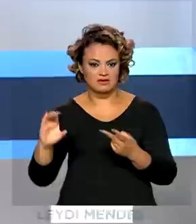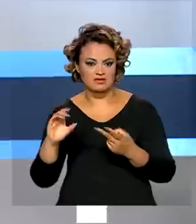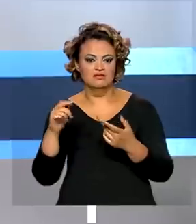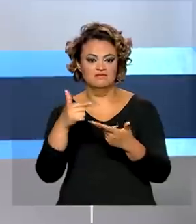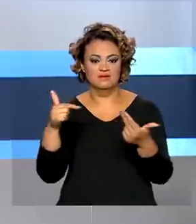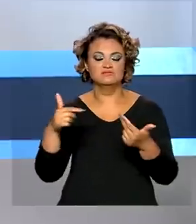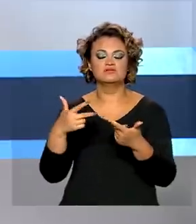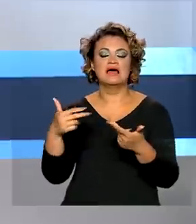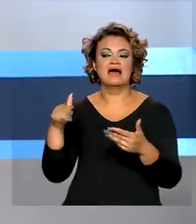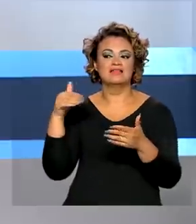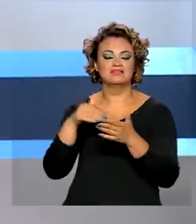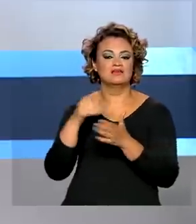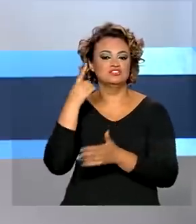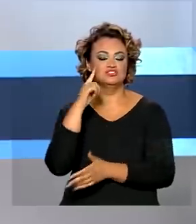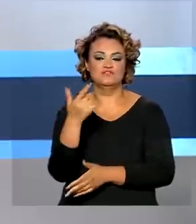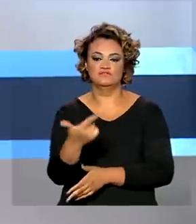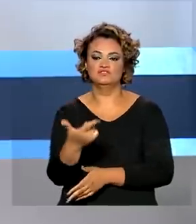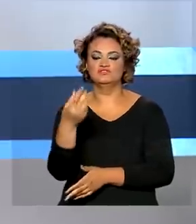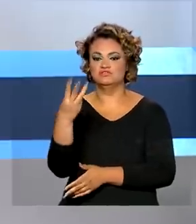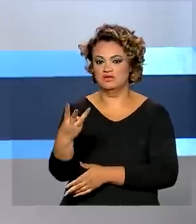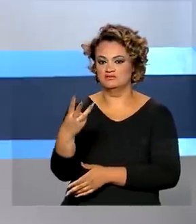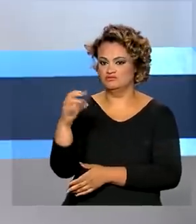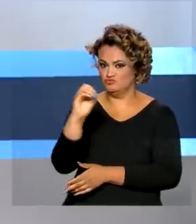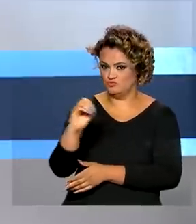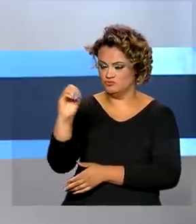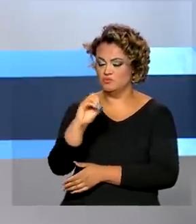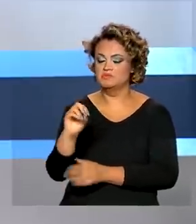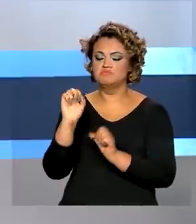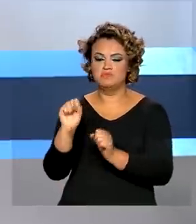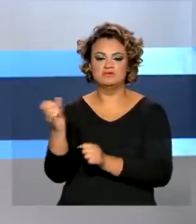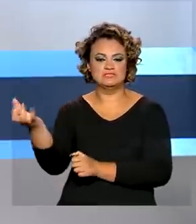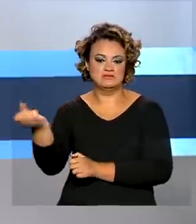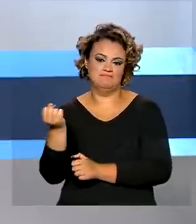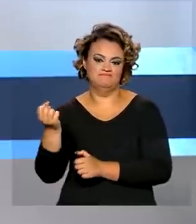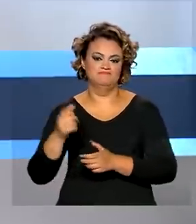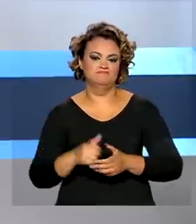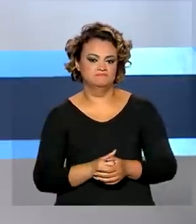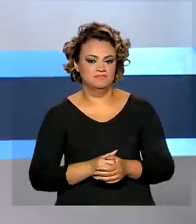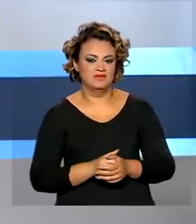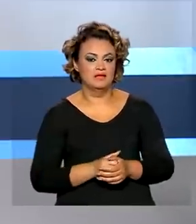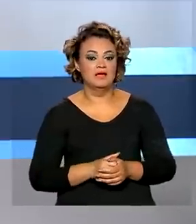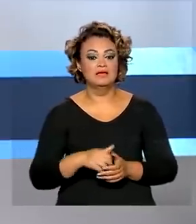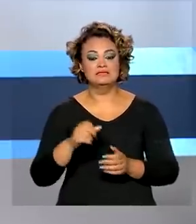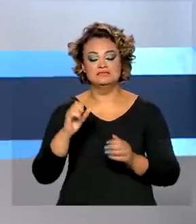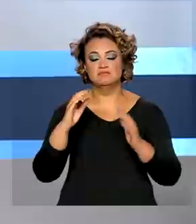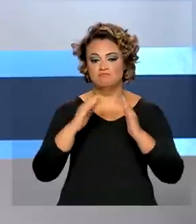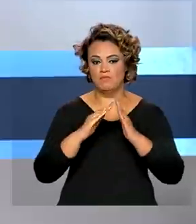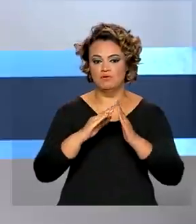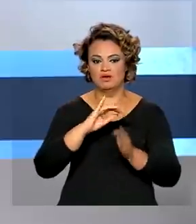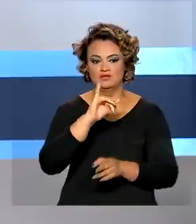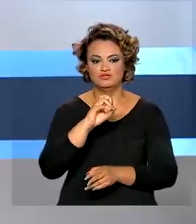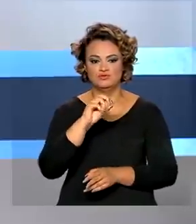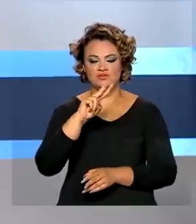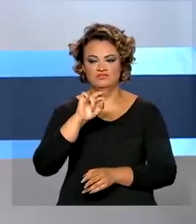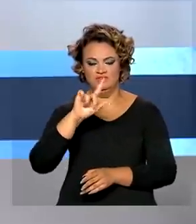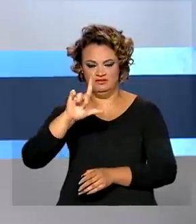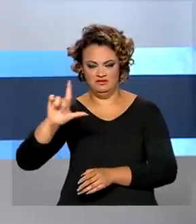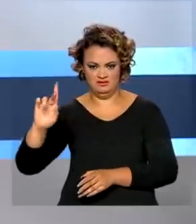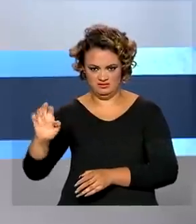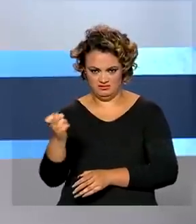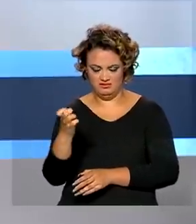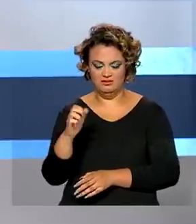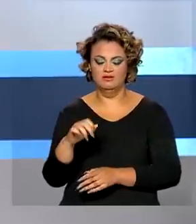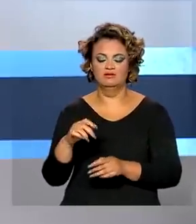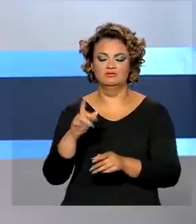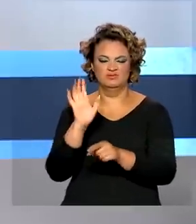tem até o dia 23 de outubro, próximo domingo, para fazer o saque calamidade. Quem mora em Joinville e também em Santa Catarina, tem